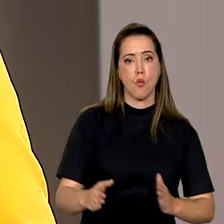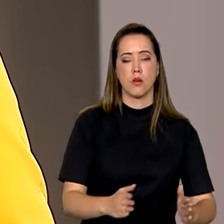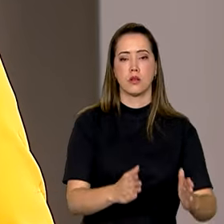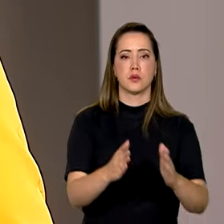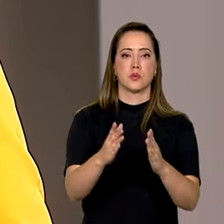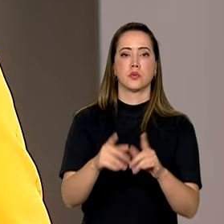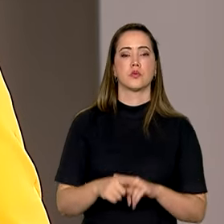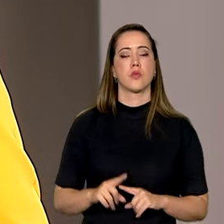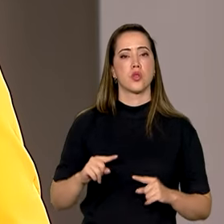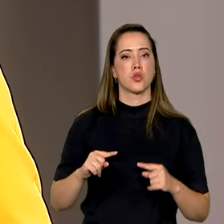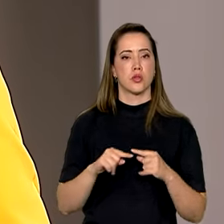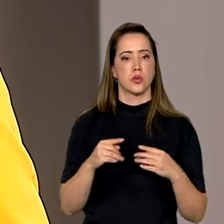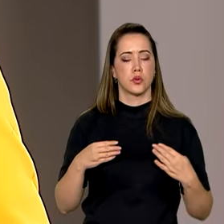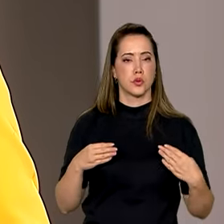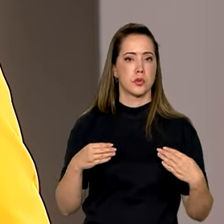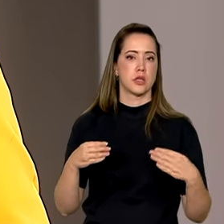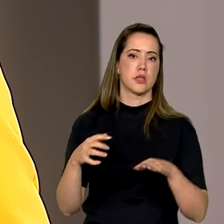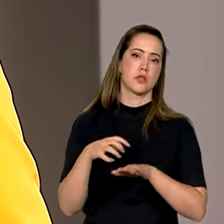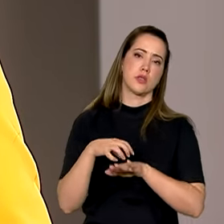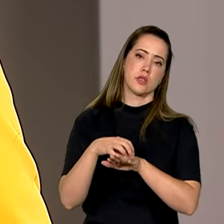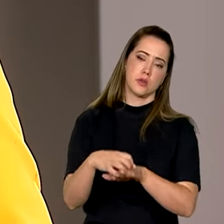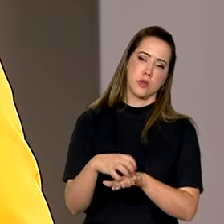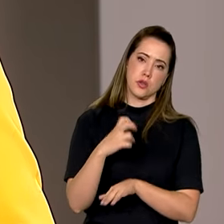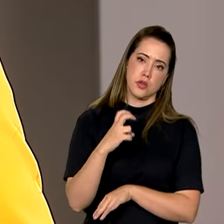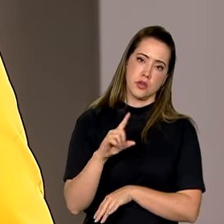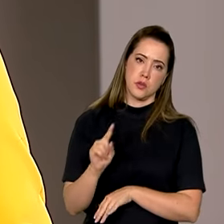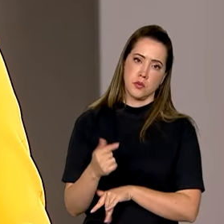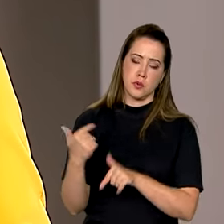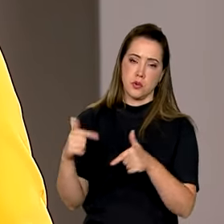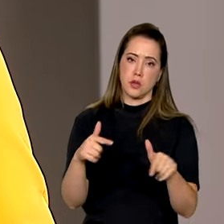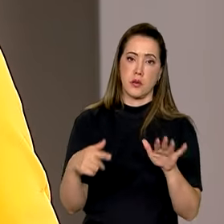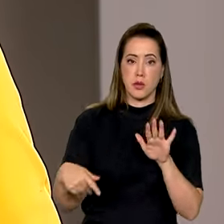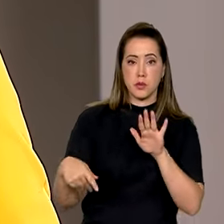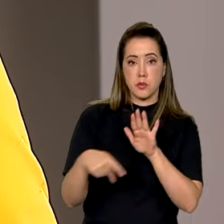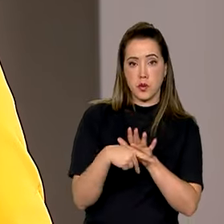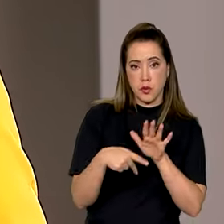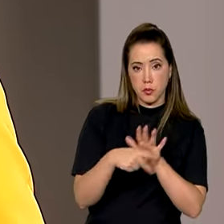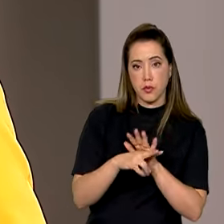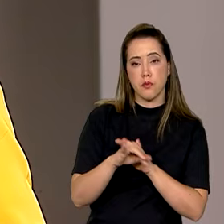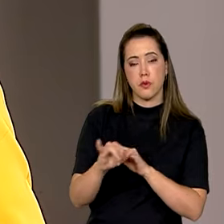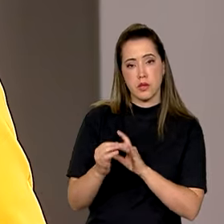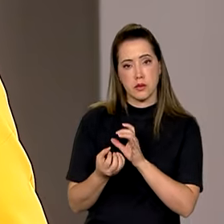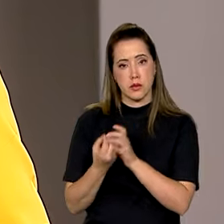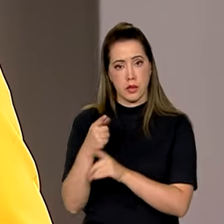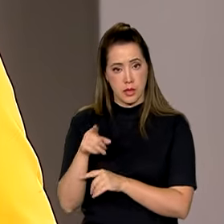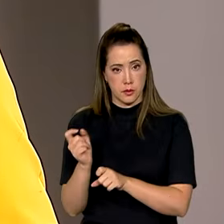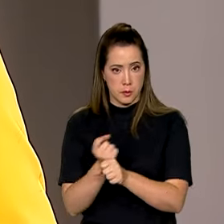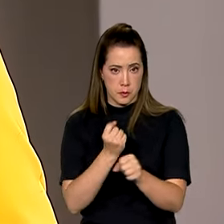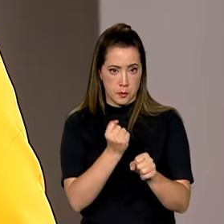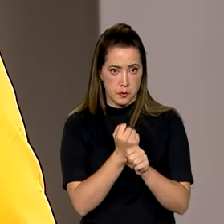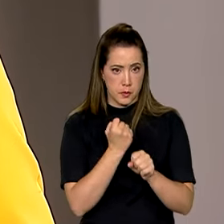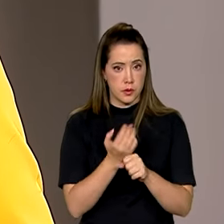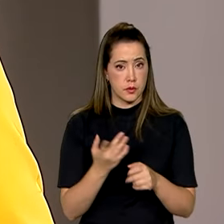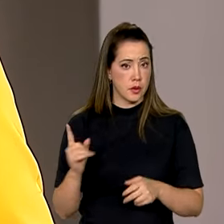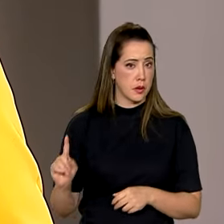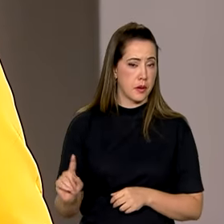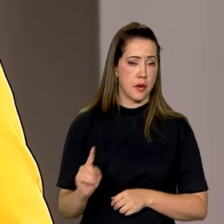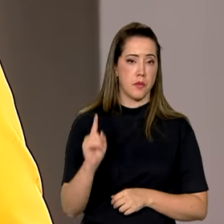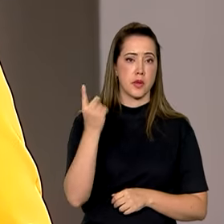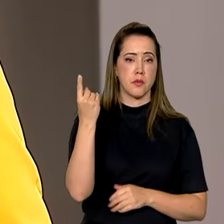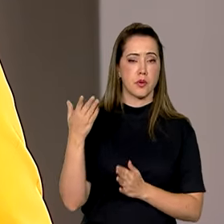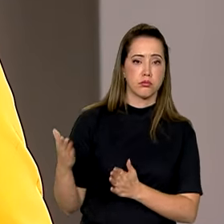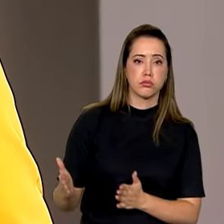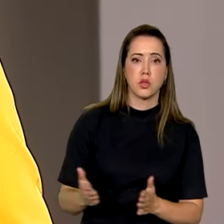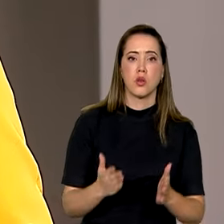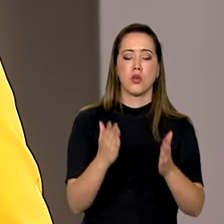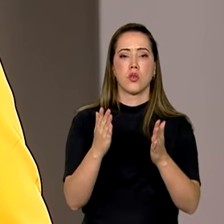o ministro dos Transportes, mais de 5 mil empregos diretos e indiretos serão gerados nesta obra. Será a primeira rodovia